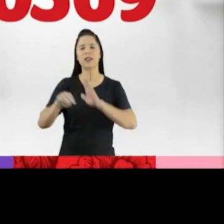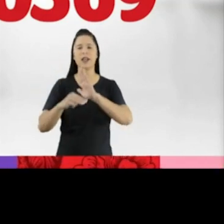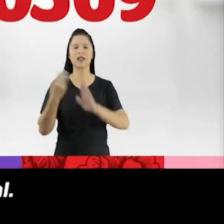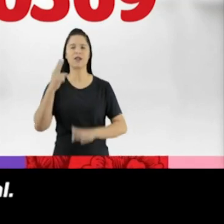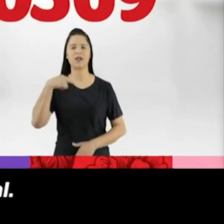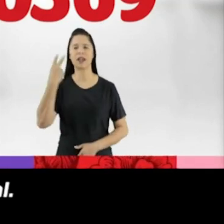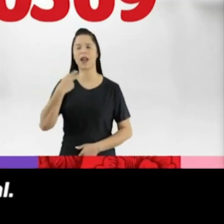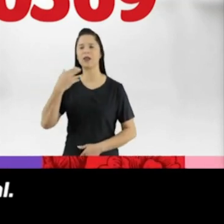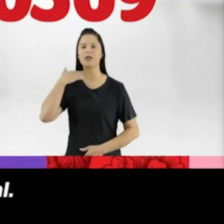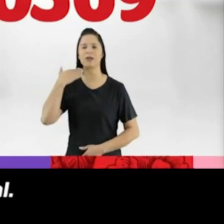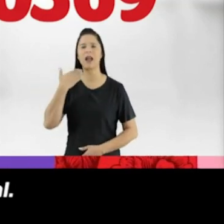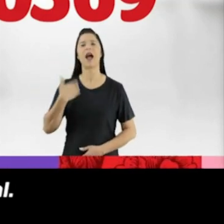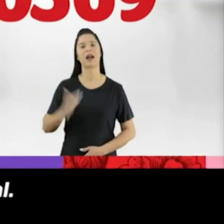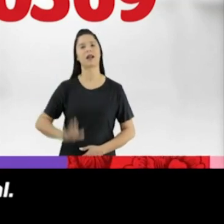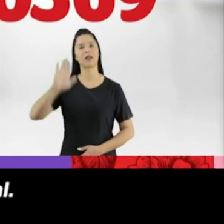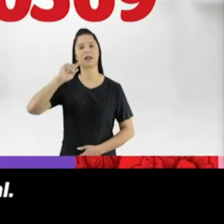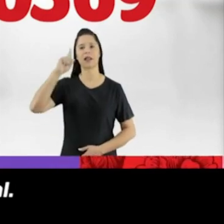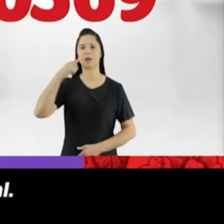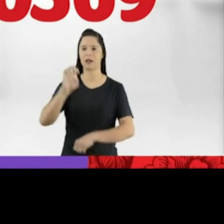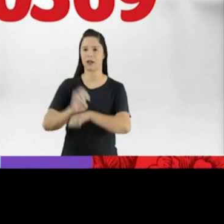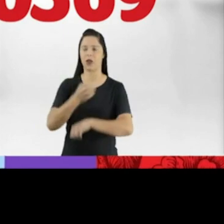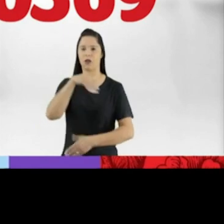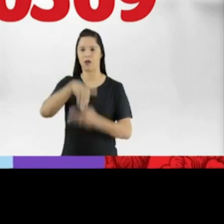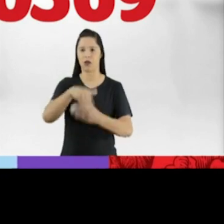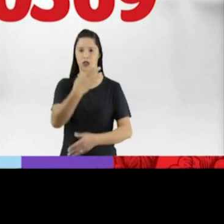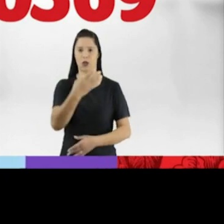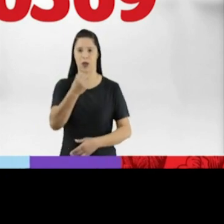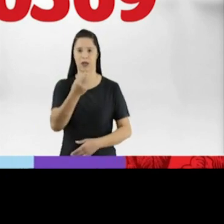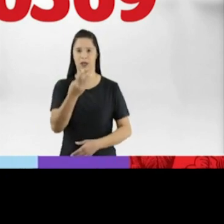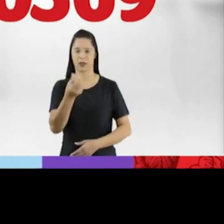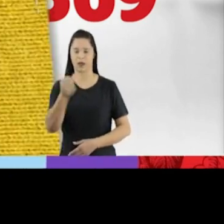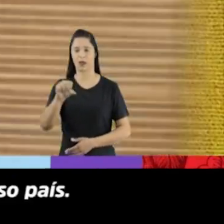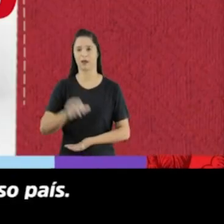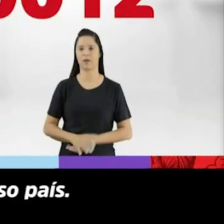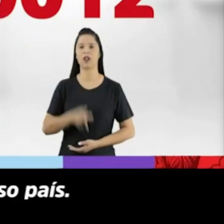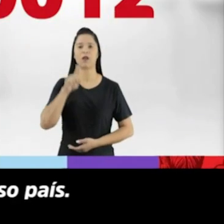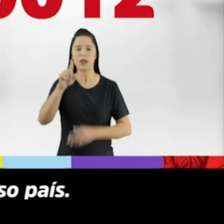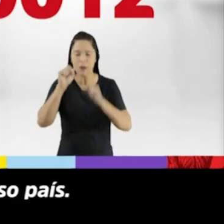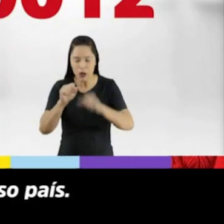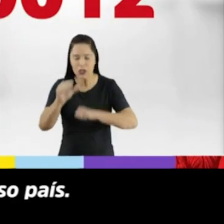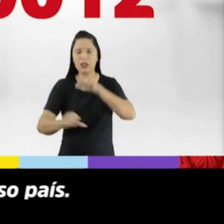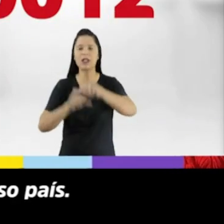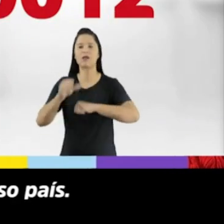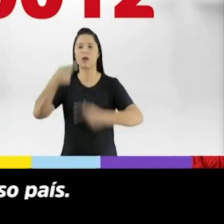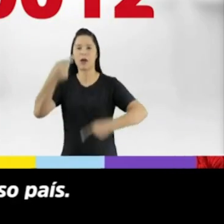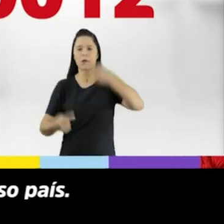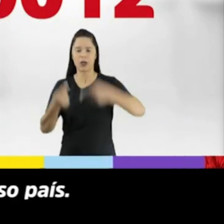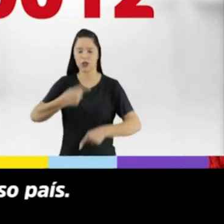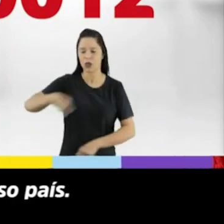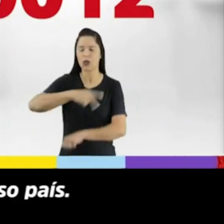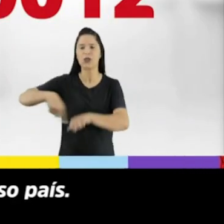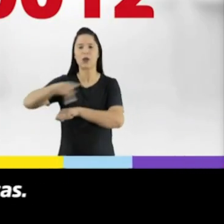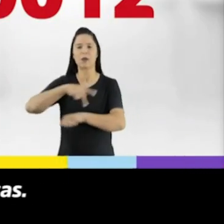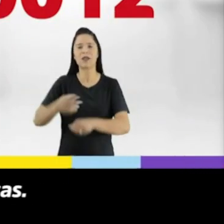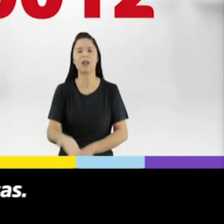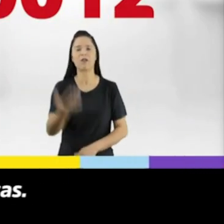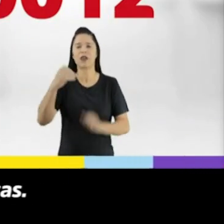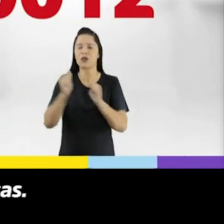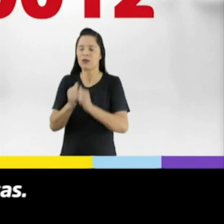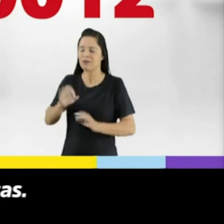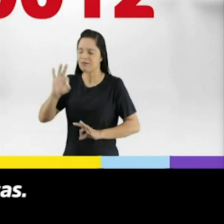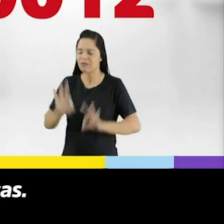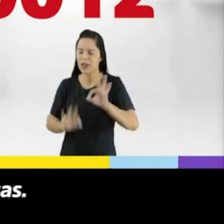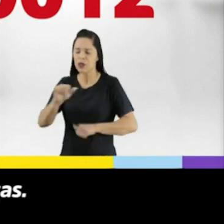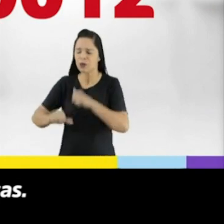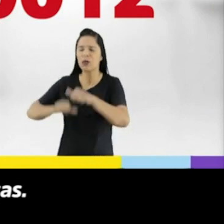três mandatos. Sou candidato a deputado estadual. Vote 40, 369. Você pode transformar a política do nosso país. Vem junto